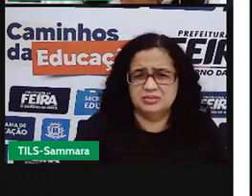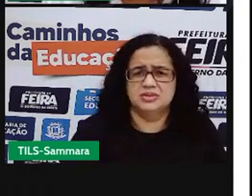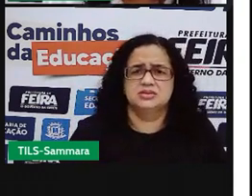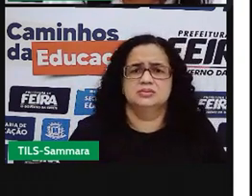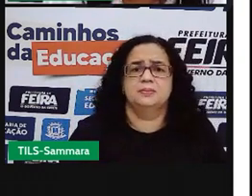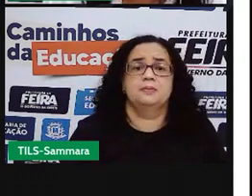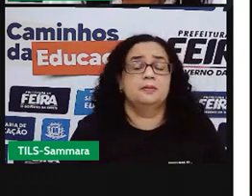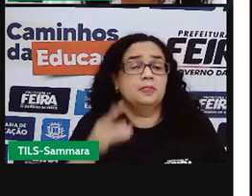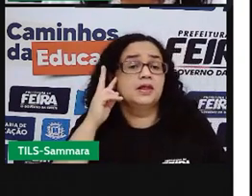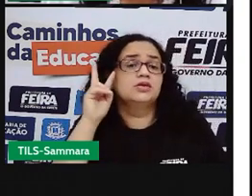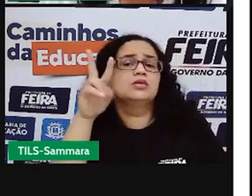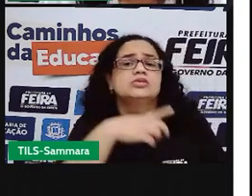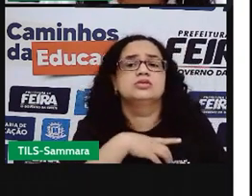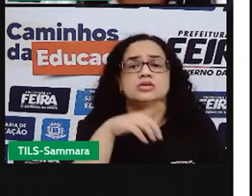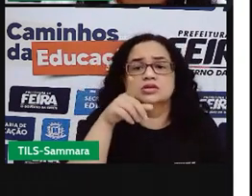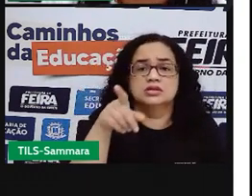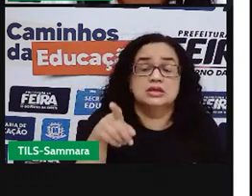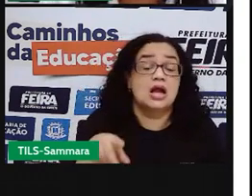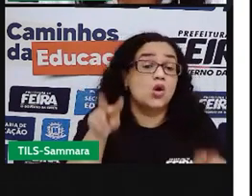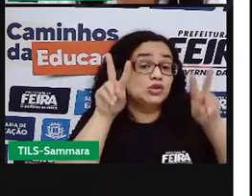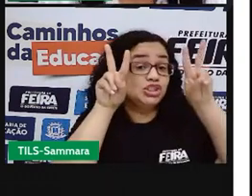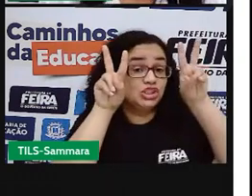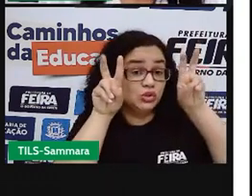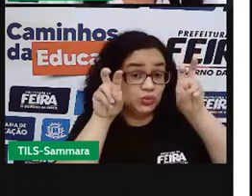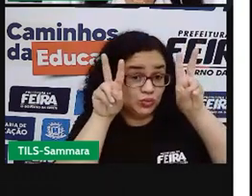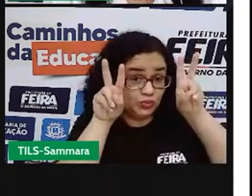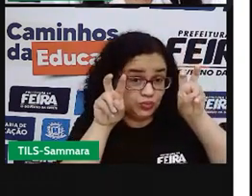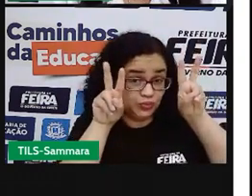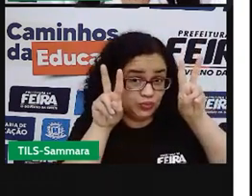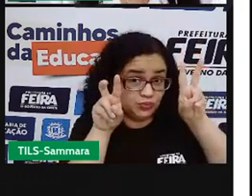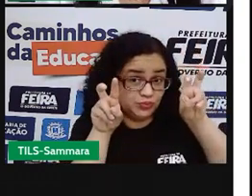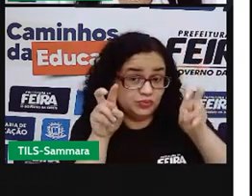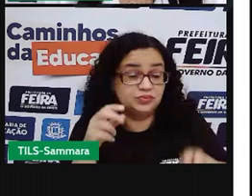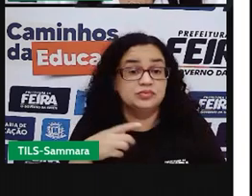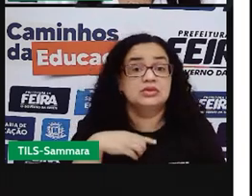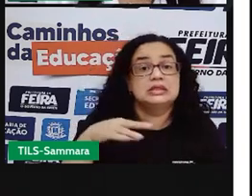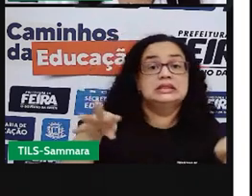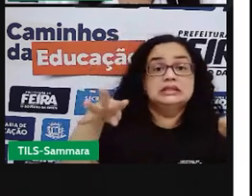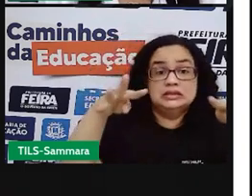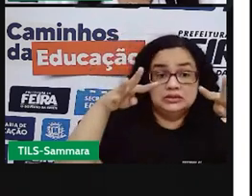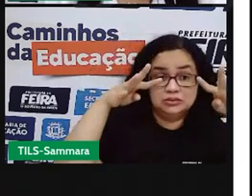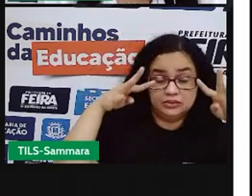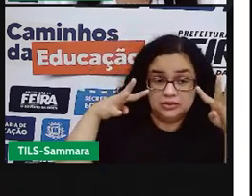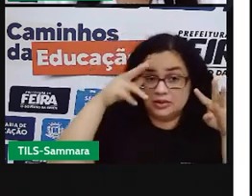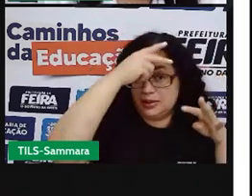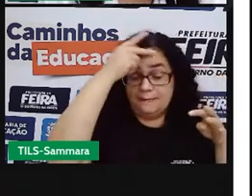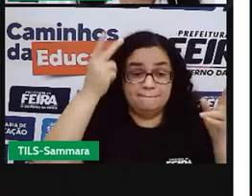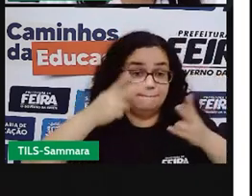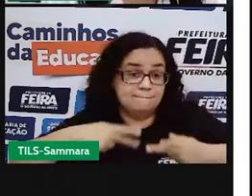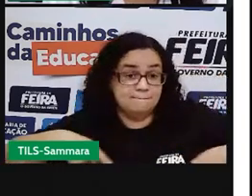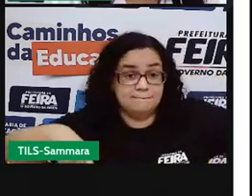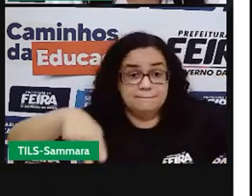Vamos ver o que é isso? Aqui é o título. Ele serve para chamar a atenção do público.